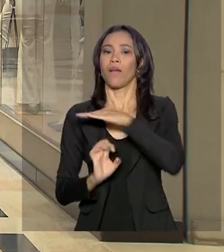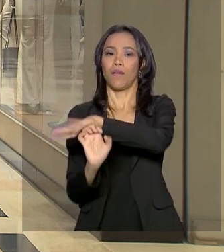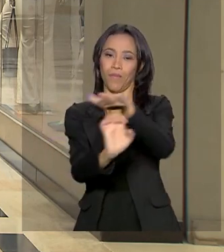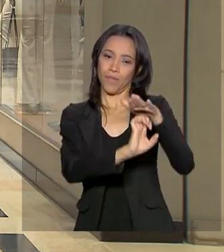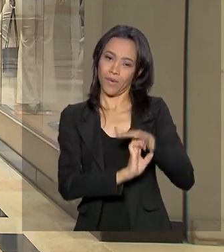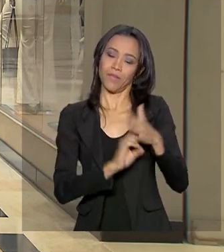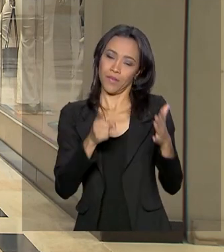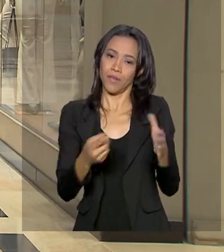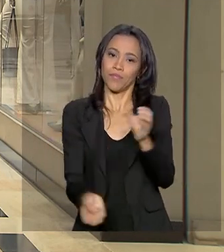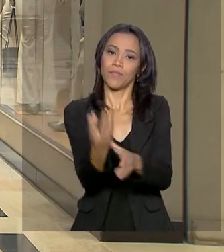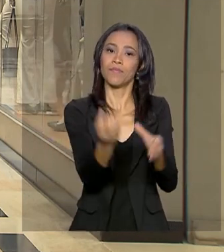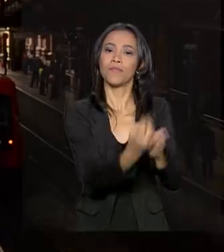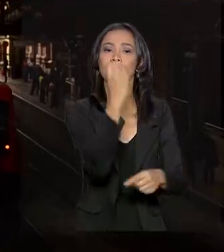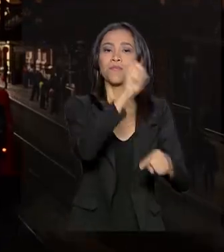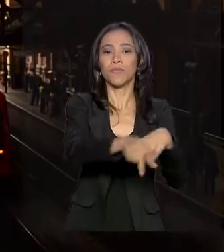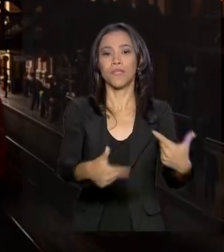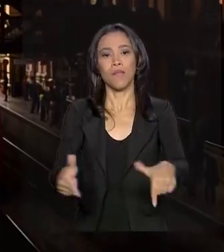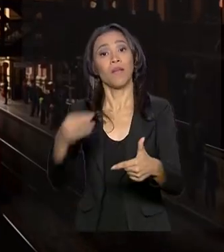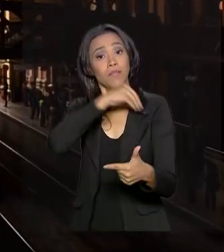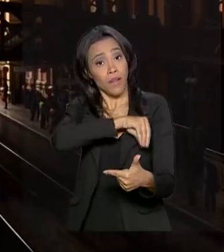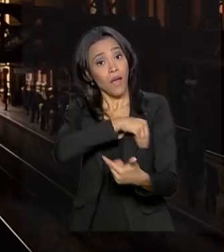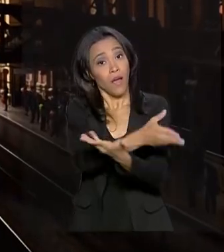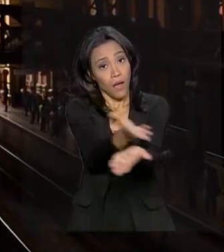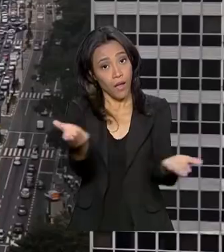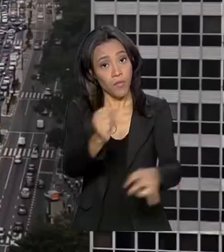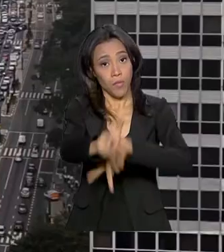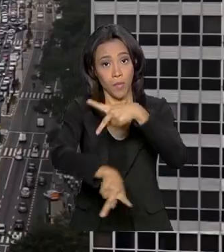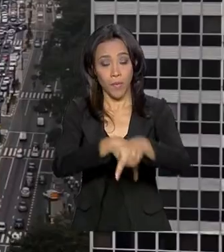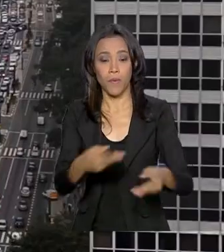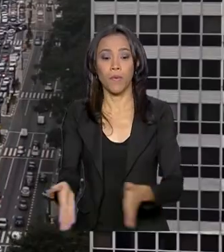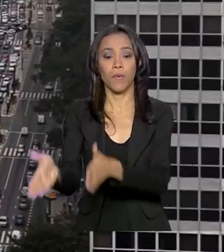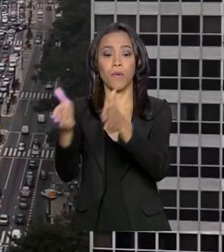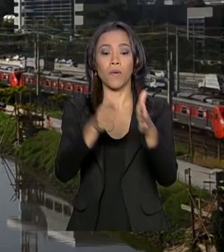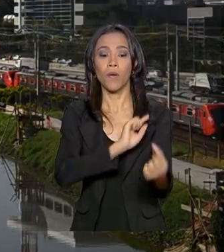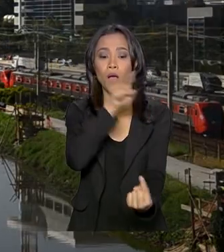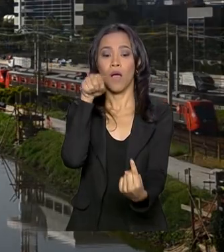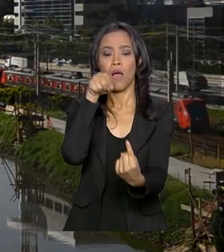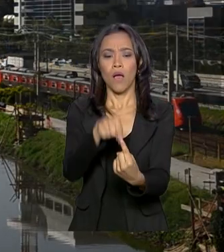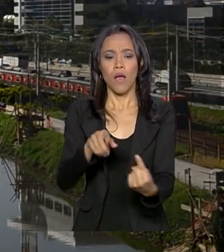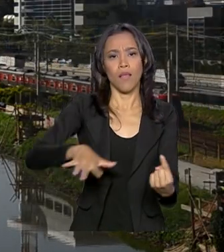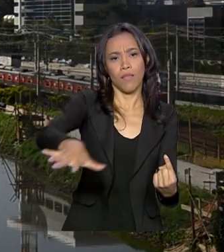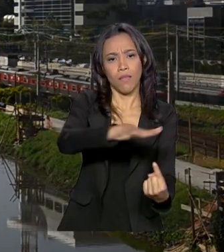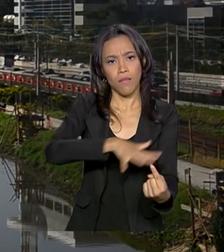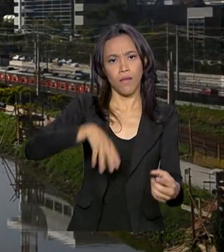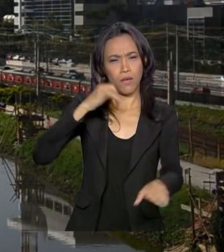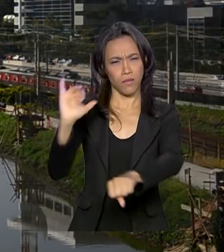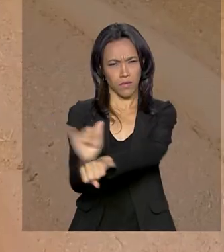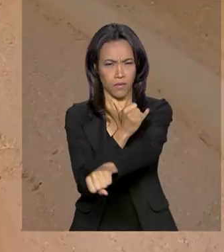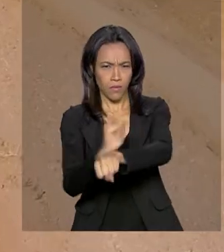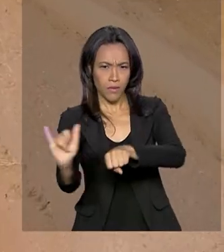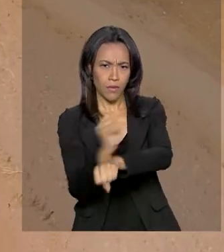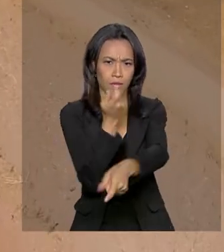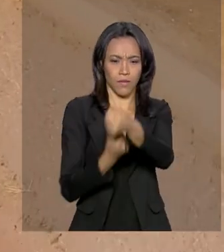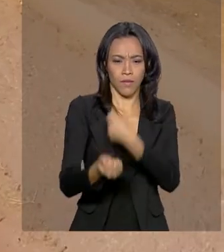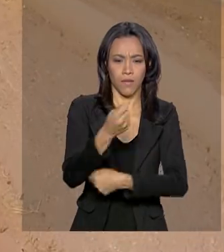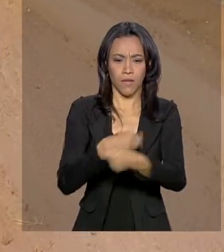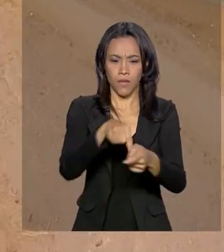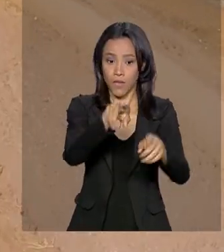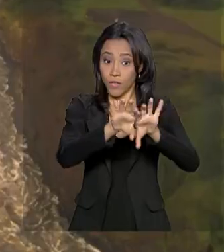renda para a população. O destaque será para oportunidades de investimento em setores estratégicos da economia, como